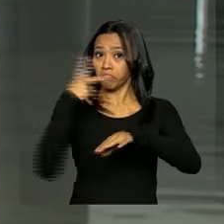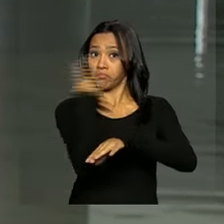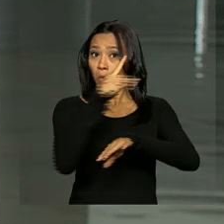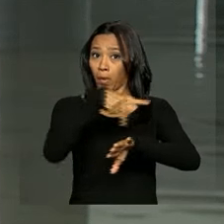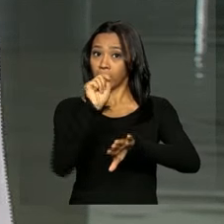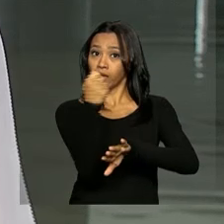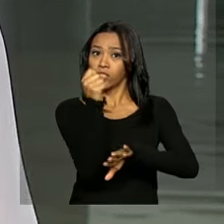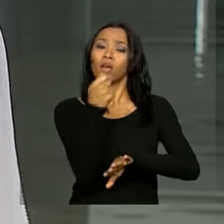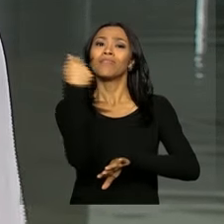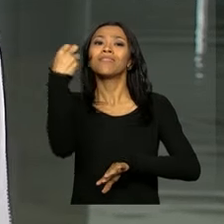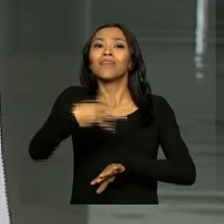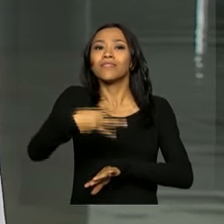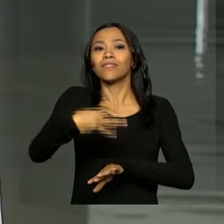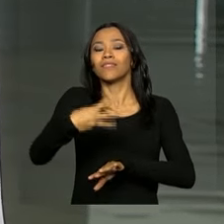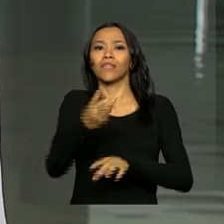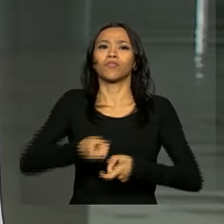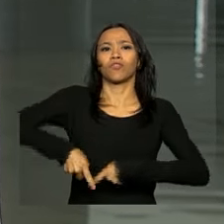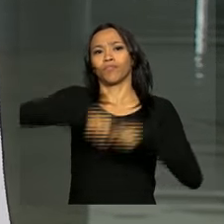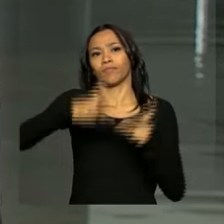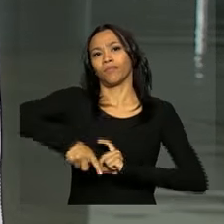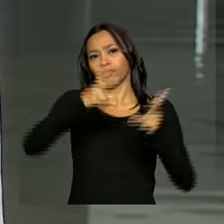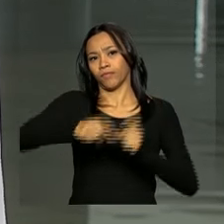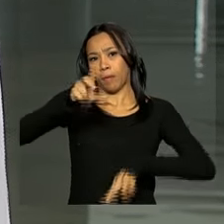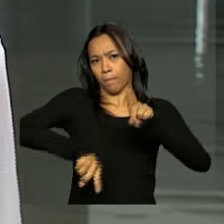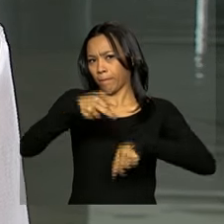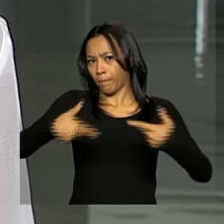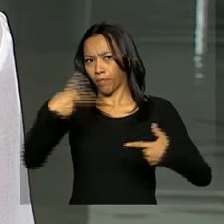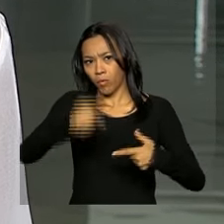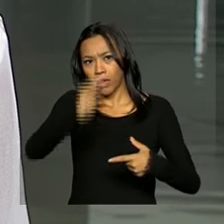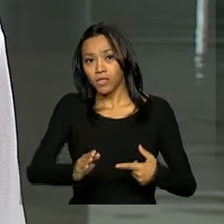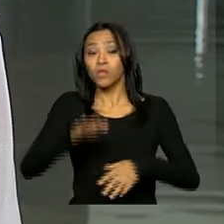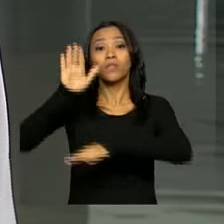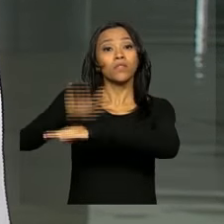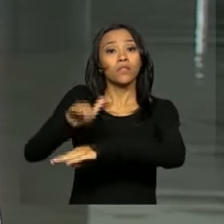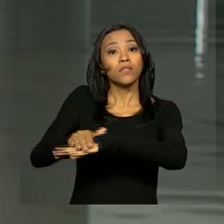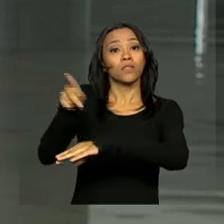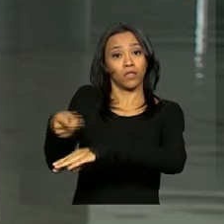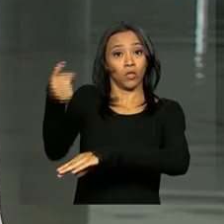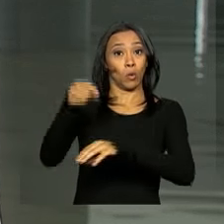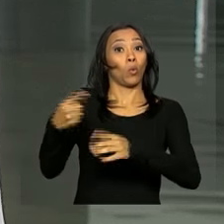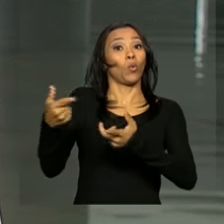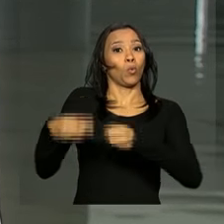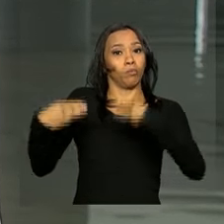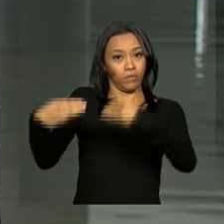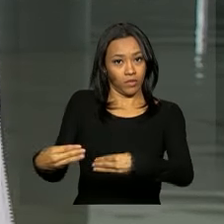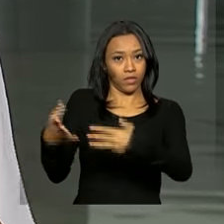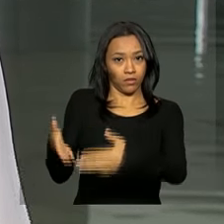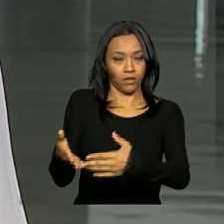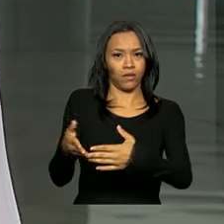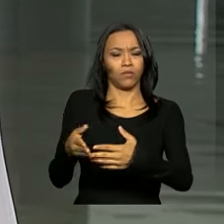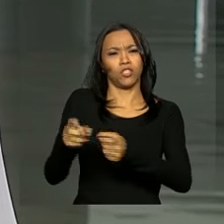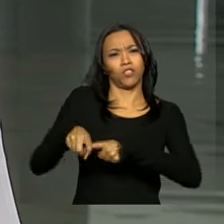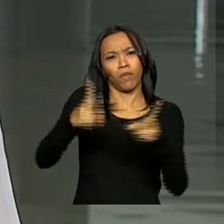terceiro destino principal de exportações do Brasil. De acordo com o Ministério das Relações Exteriores, as exportações